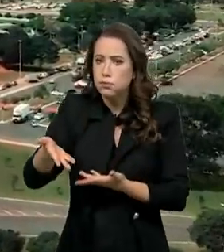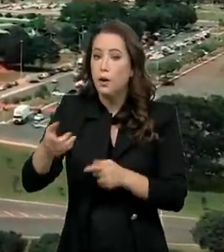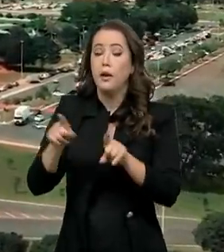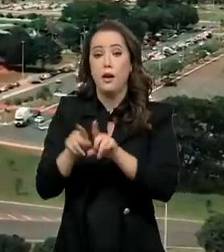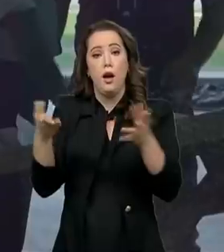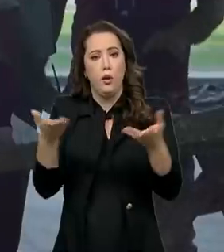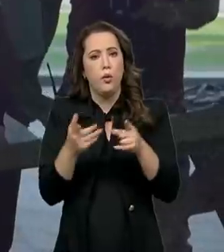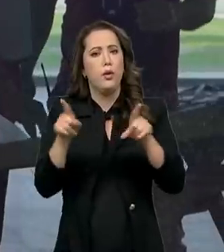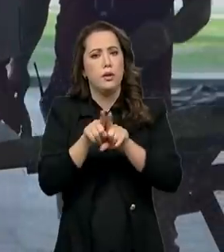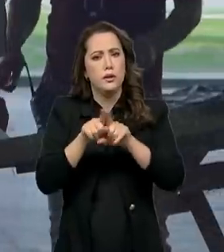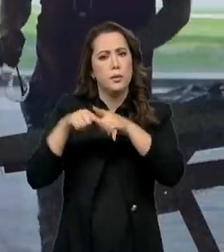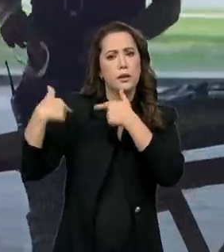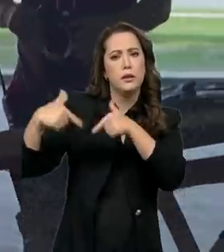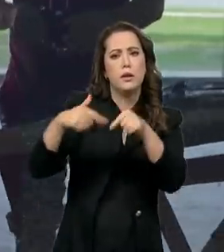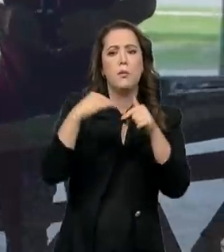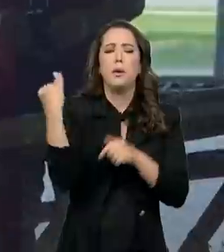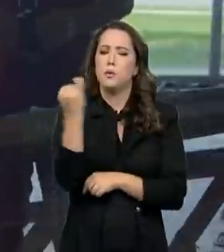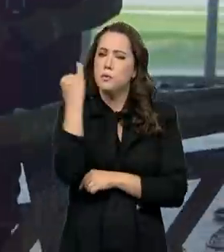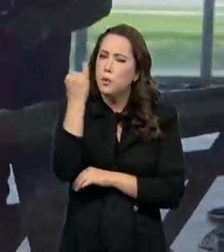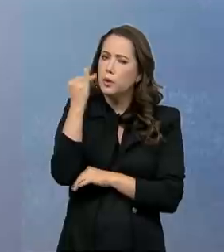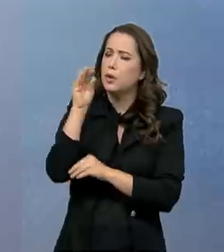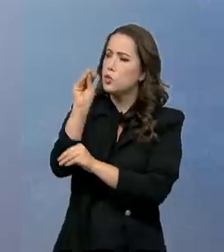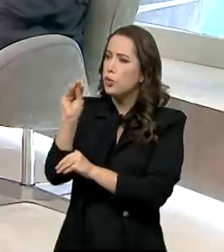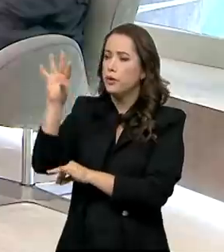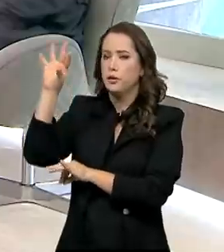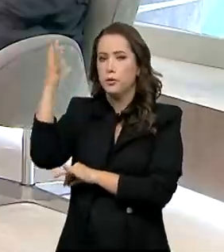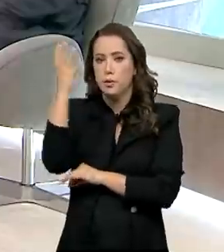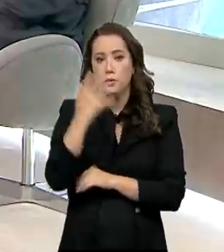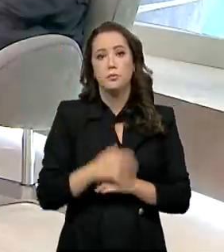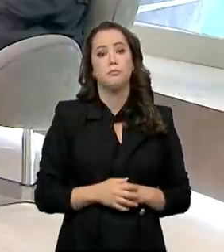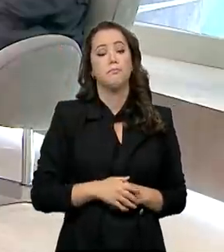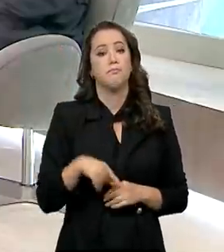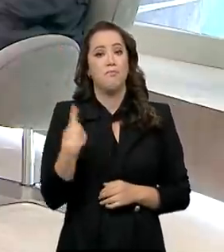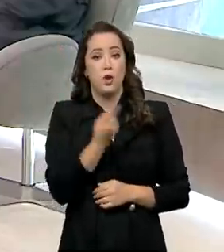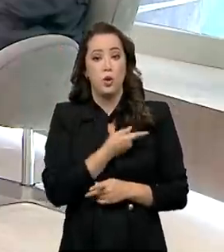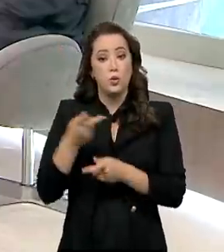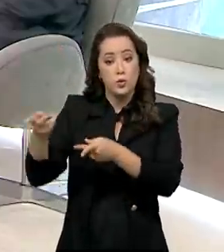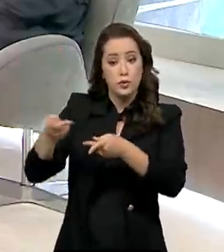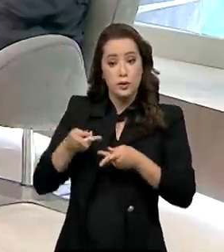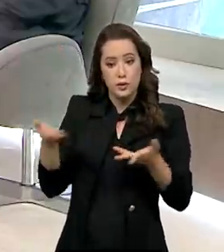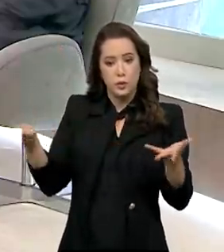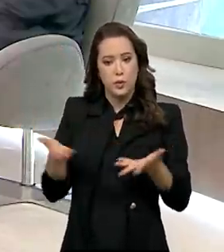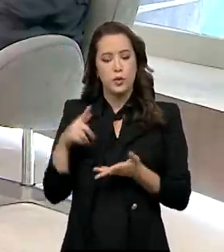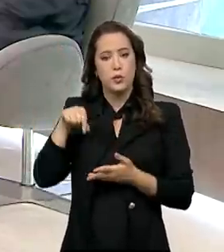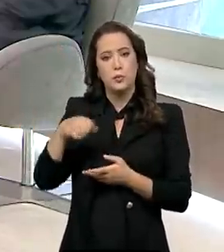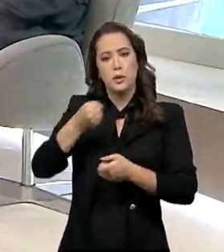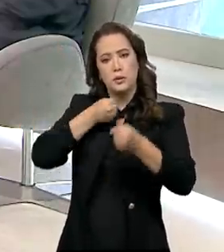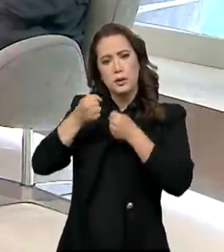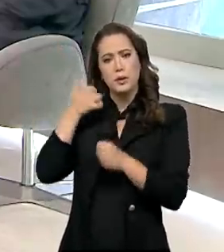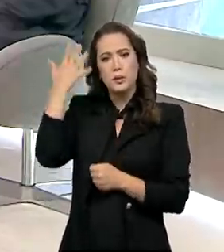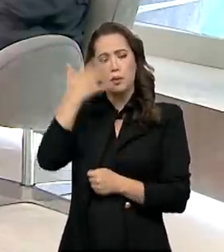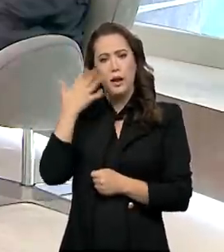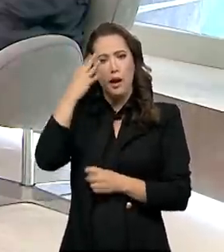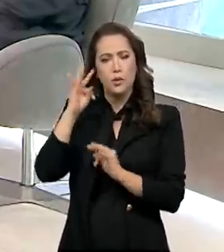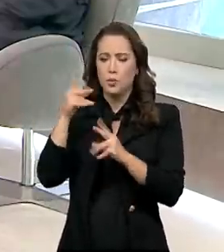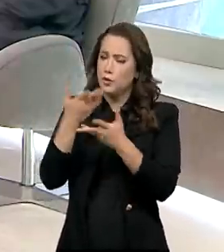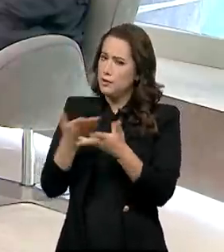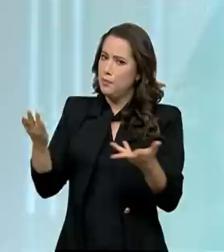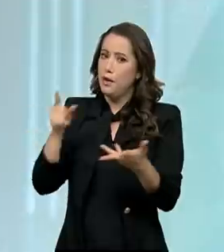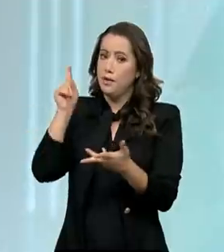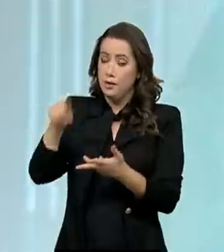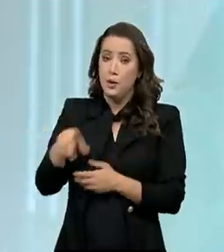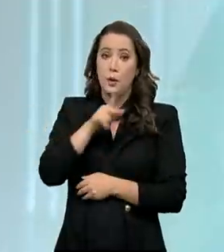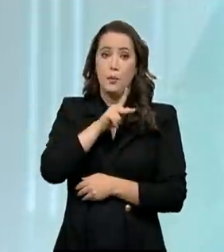colocando em prática iniciativas na área ambiental. E quem está conosco no Brasil em Pauta para falar sobre todo este trabalho